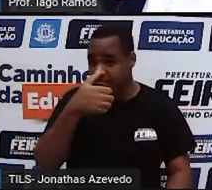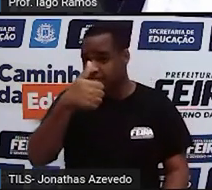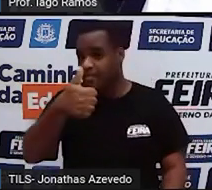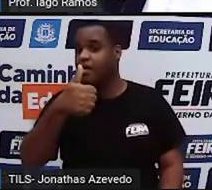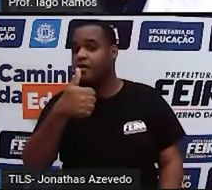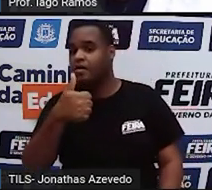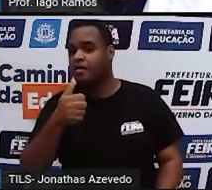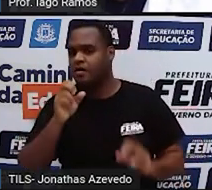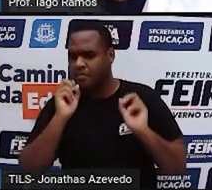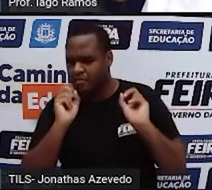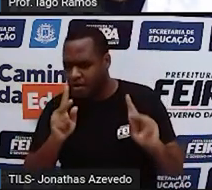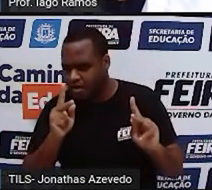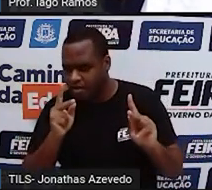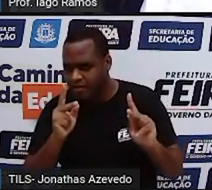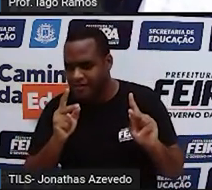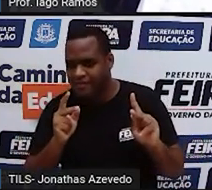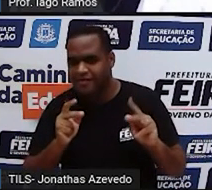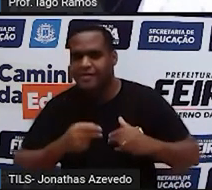Bacana.